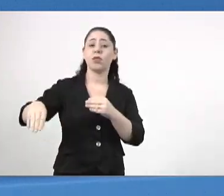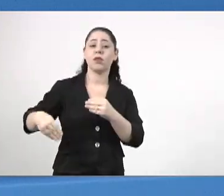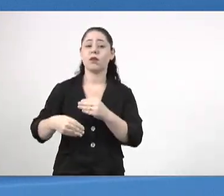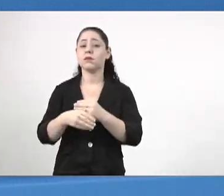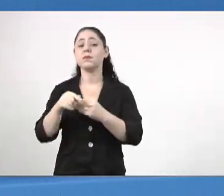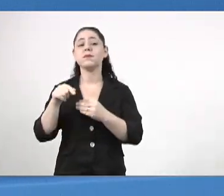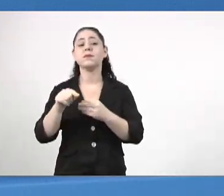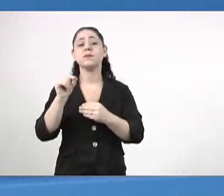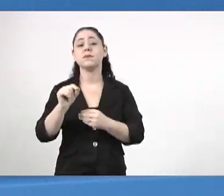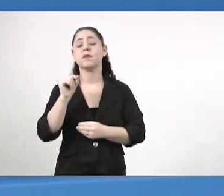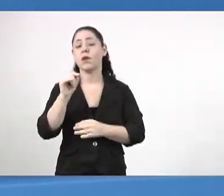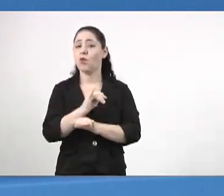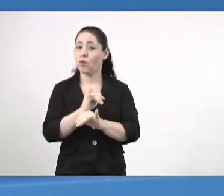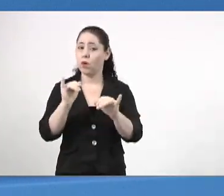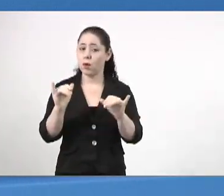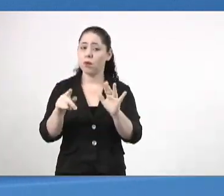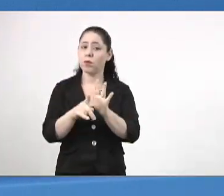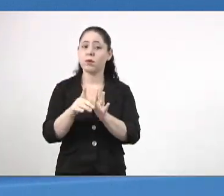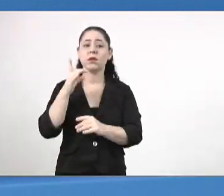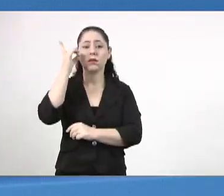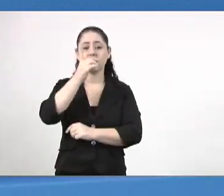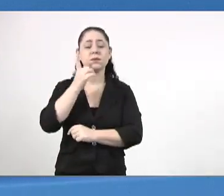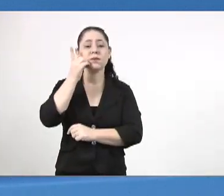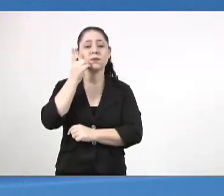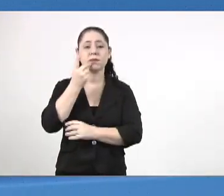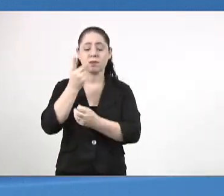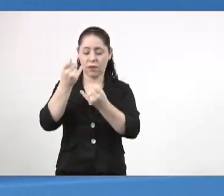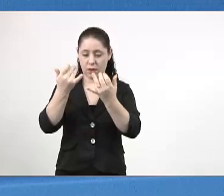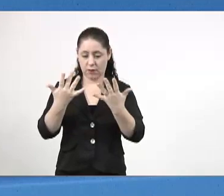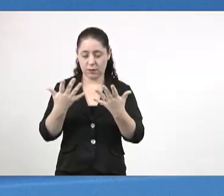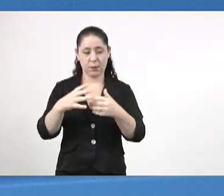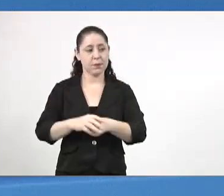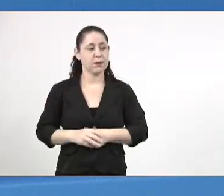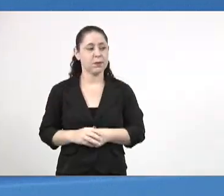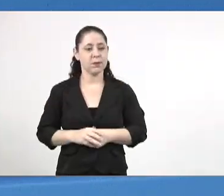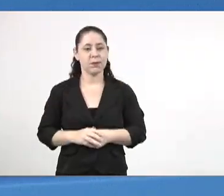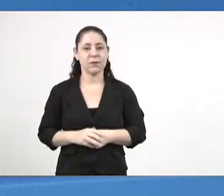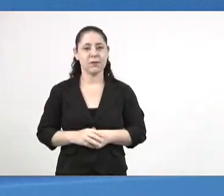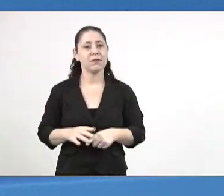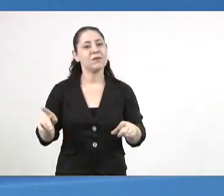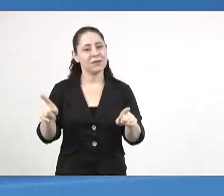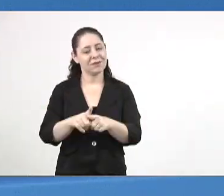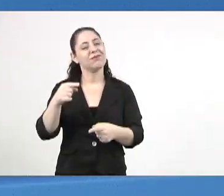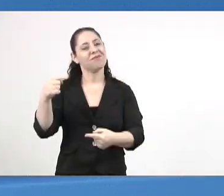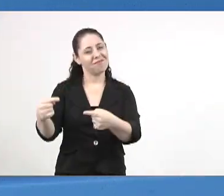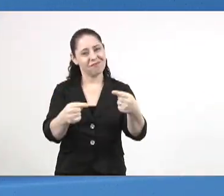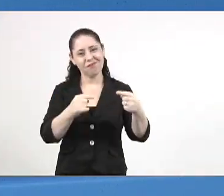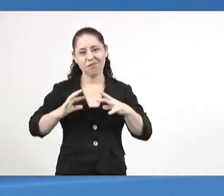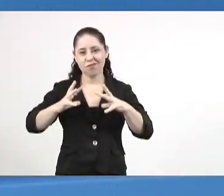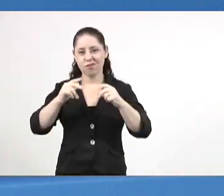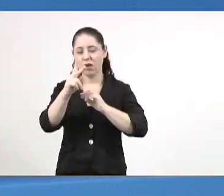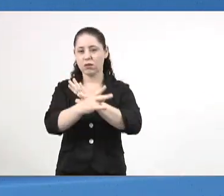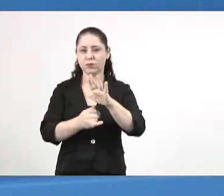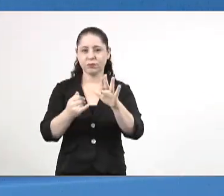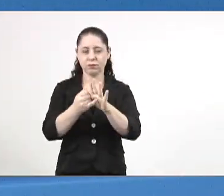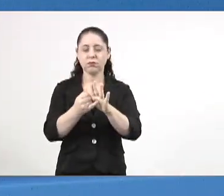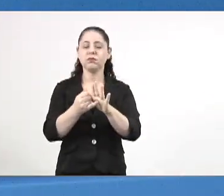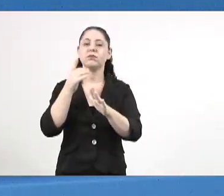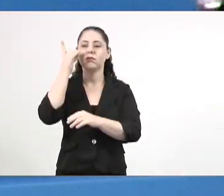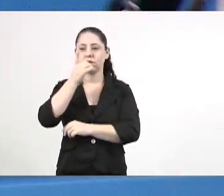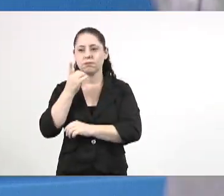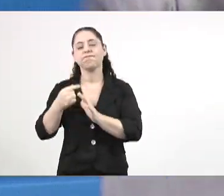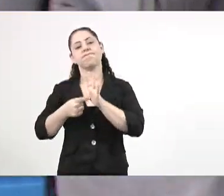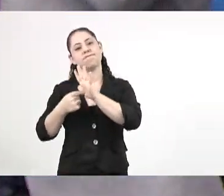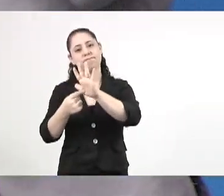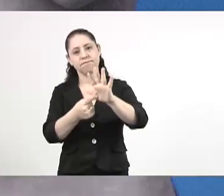aqui a informação que o deputado Zeca acabou de passar, além de discutir todos esses projetos que o deputado